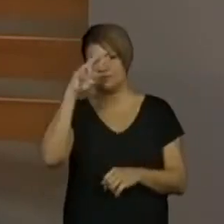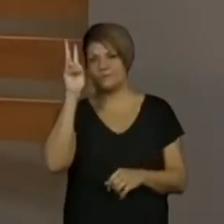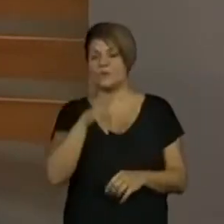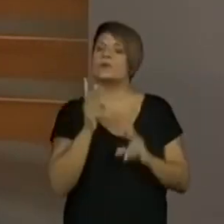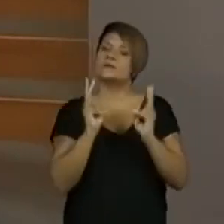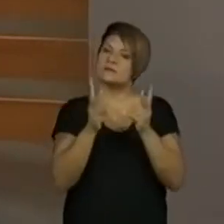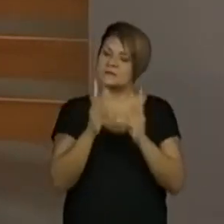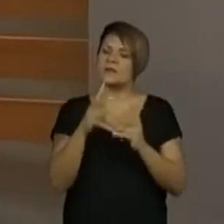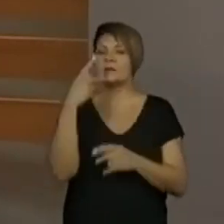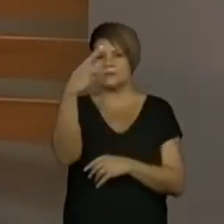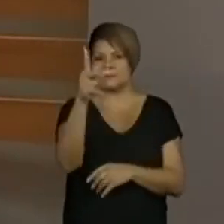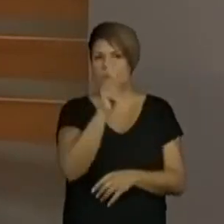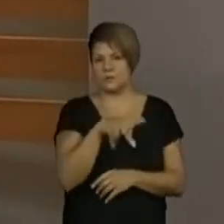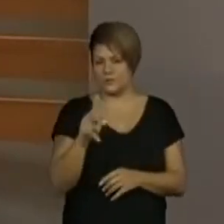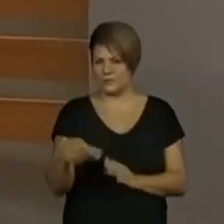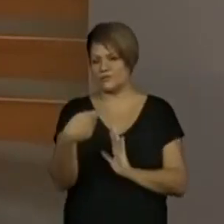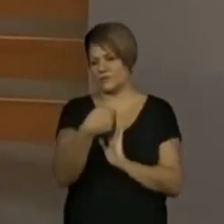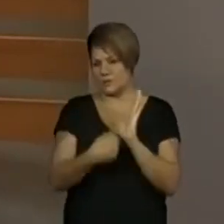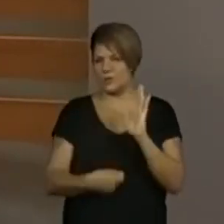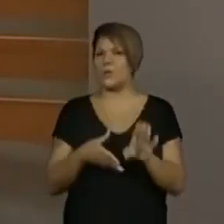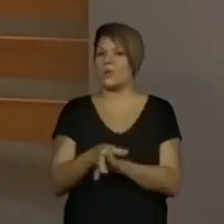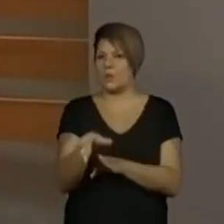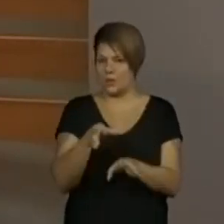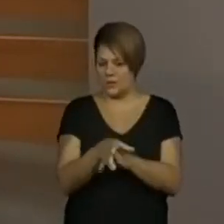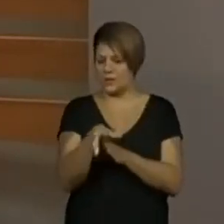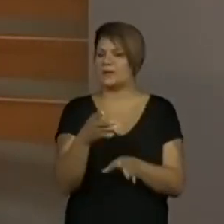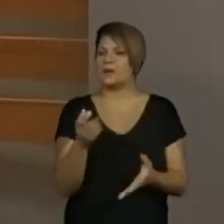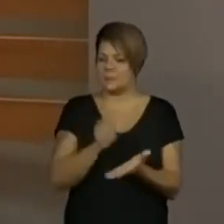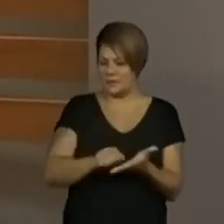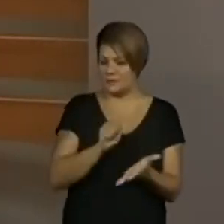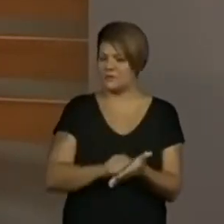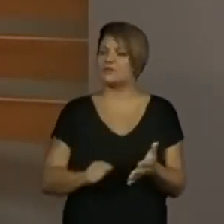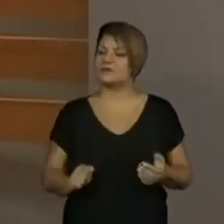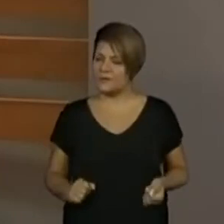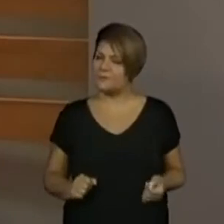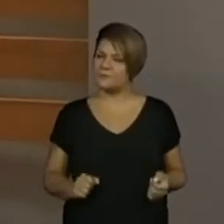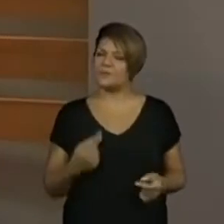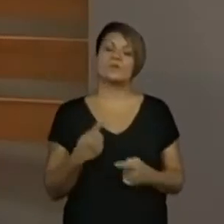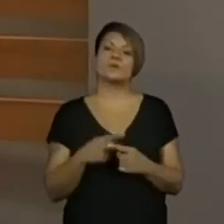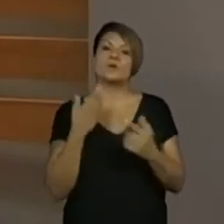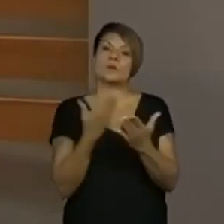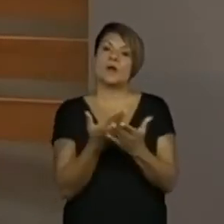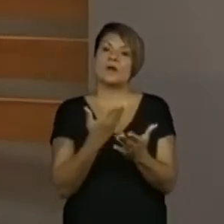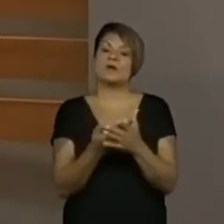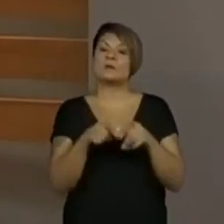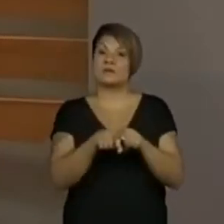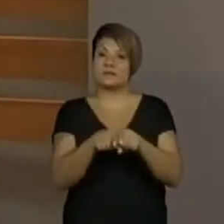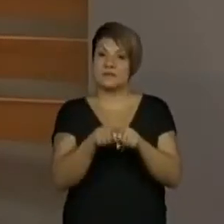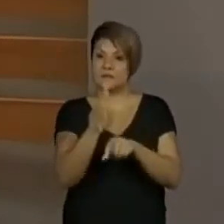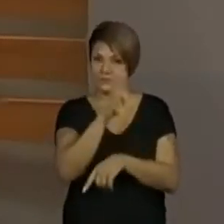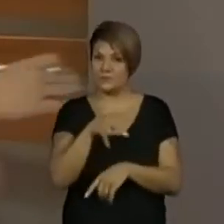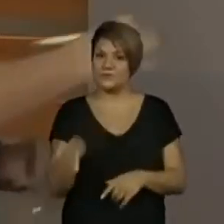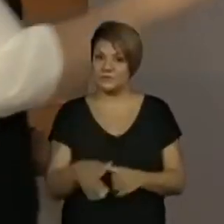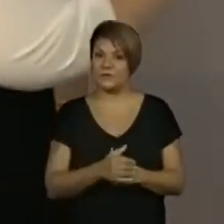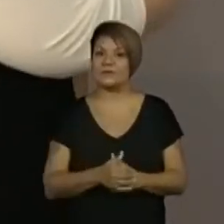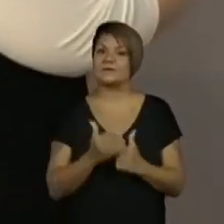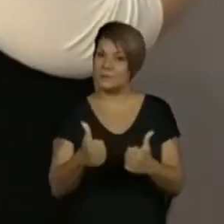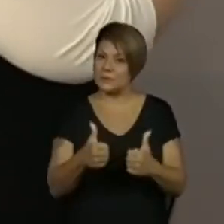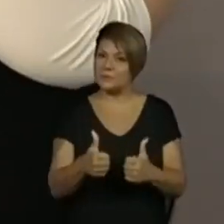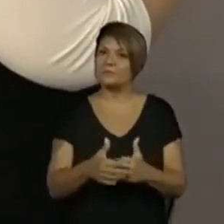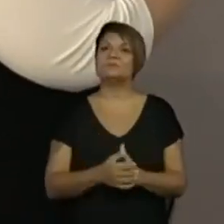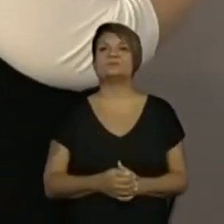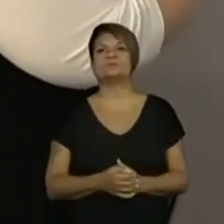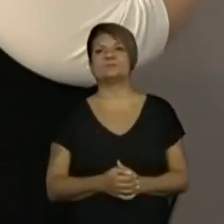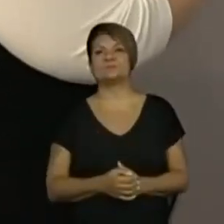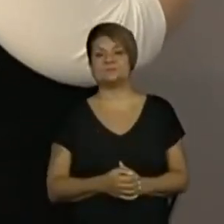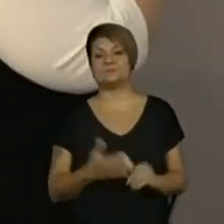professor deve orientar quando vocês acompanham a aula, porque é importante. É uma aula em parceria com eles, tá bom? Vamos